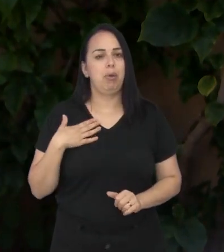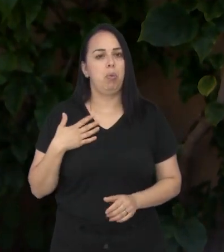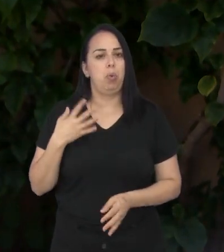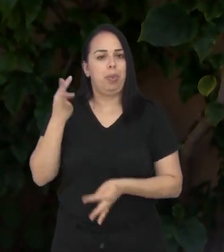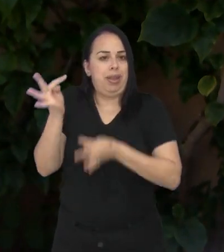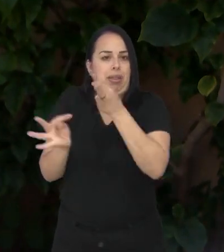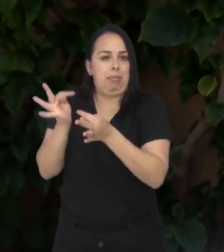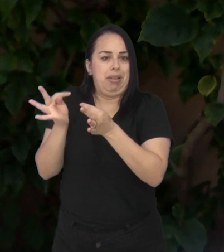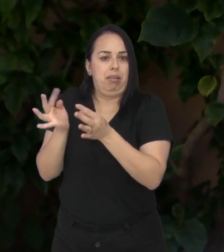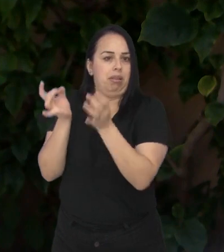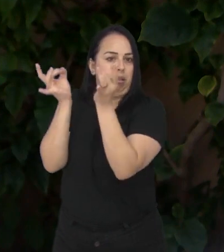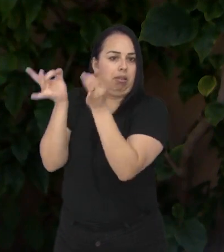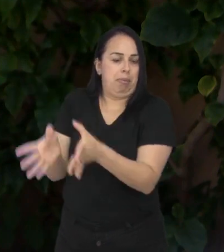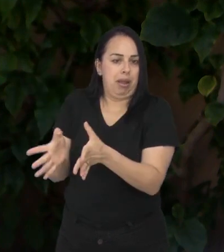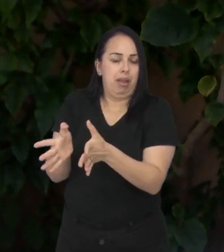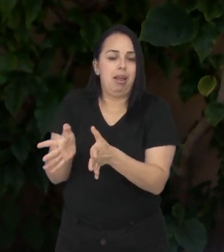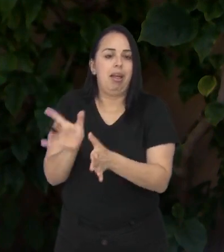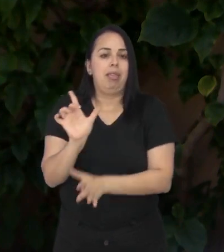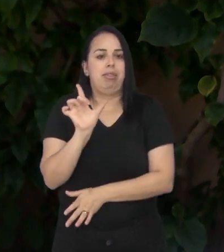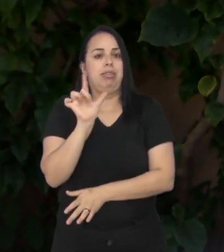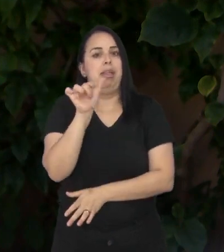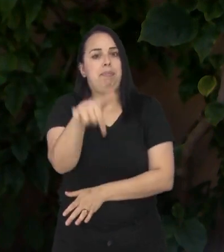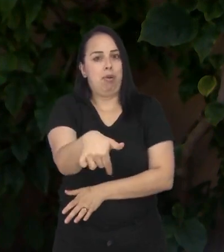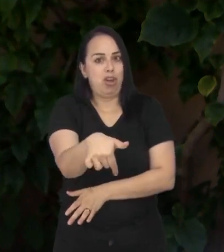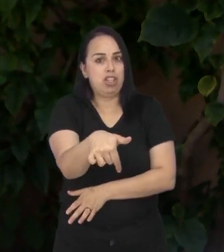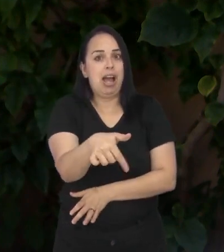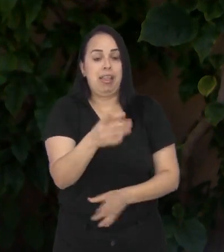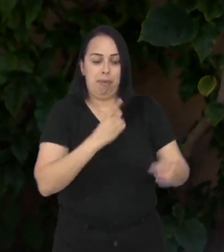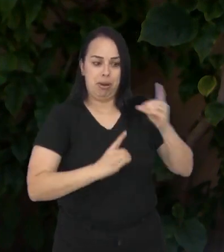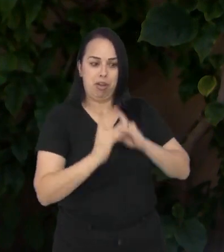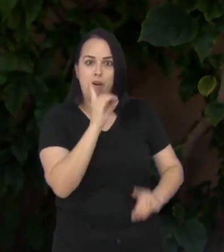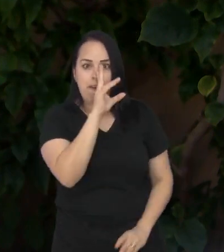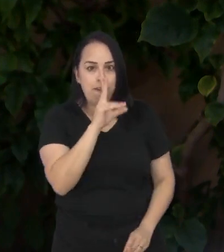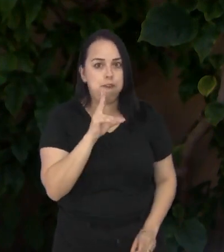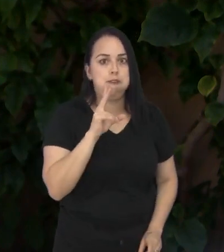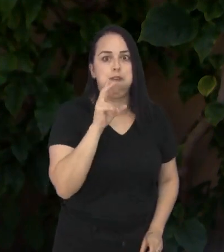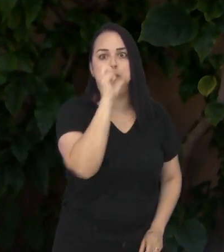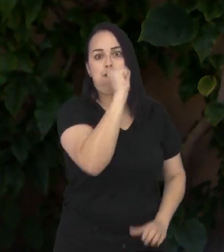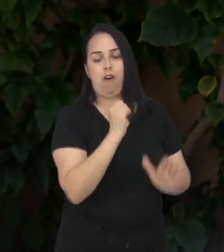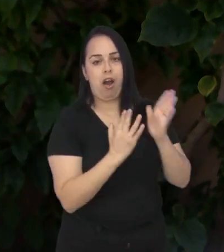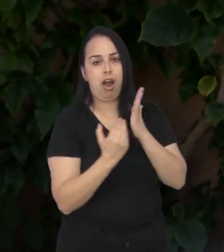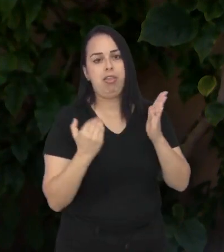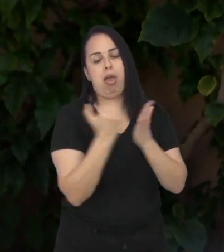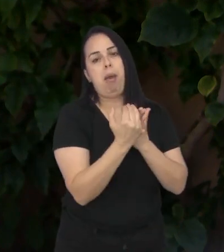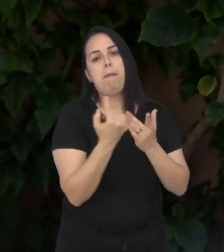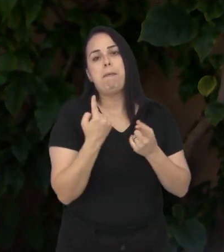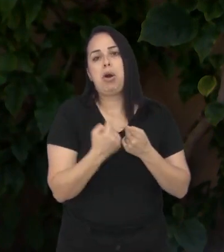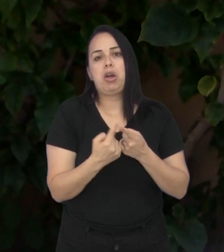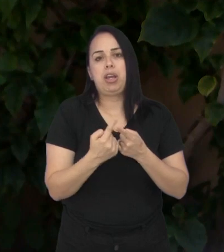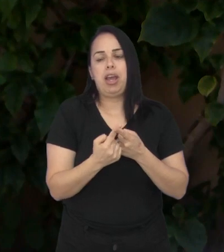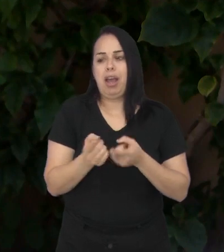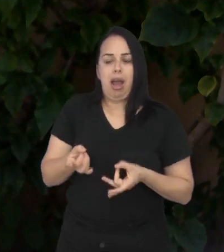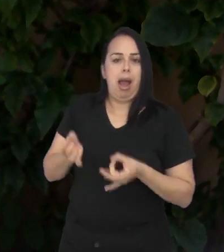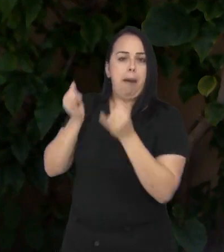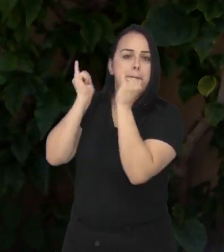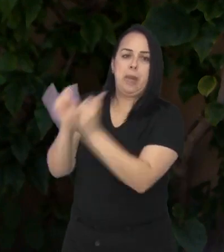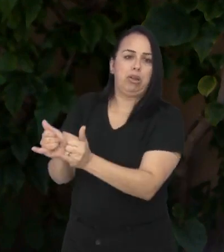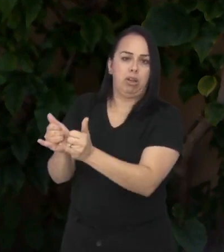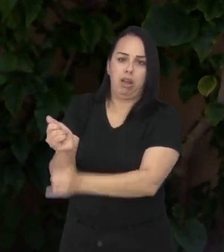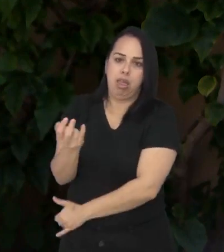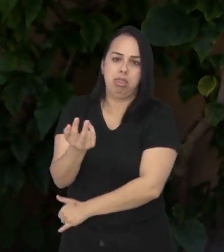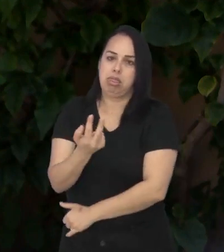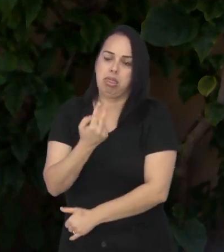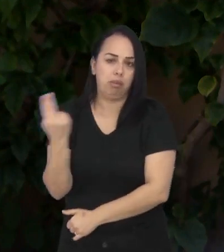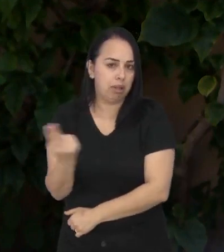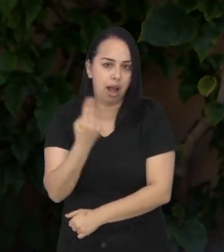larguei o tratamento e depois voltou mais forte, claro, porque simplesmente não tem como largar.